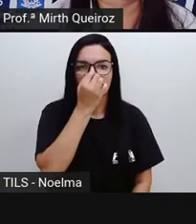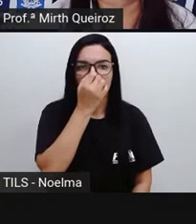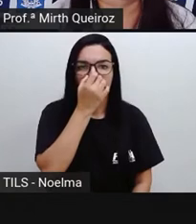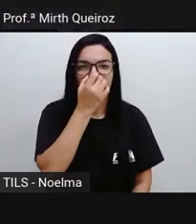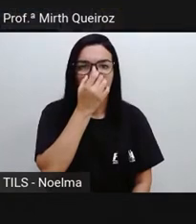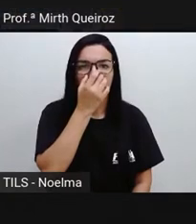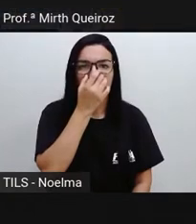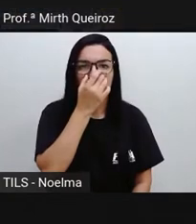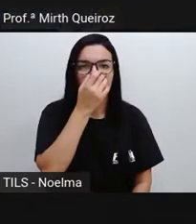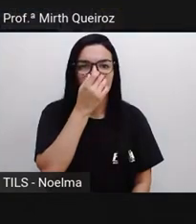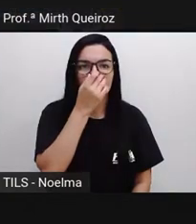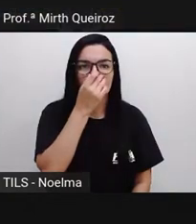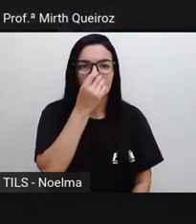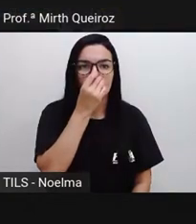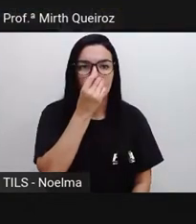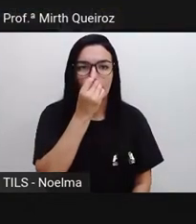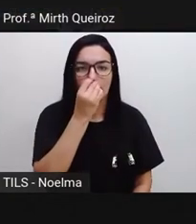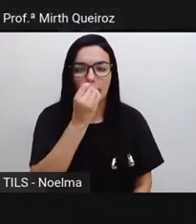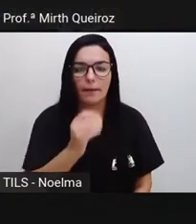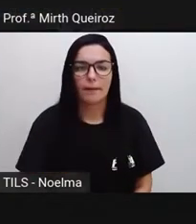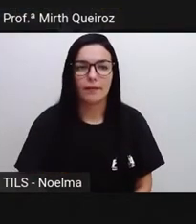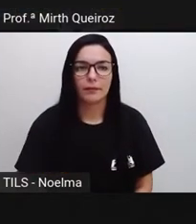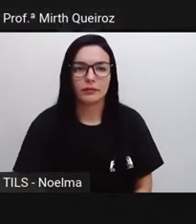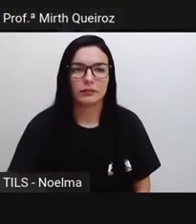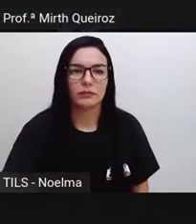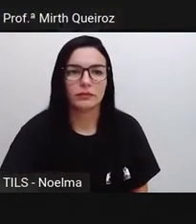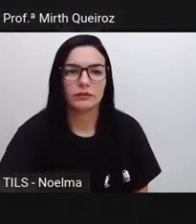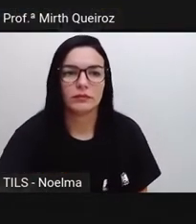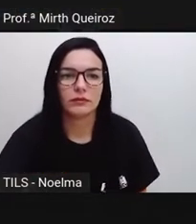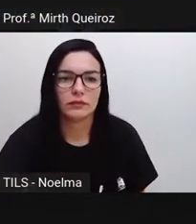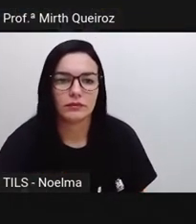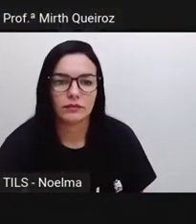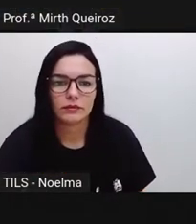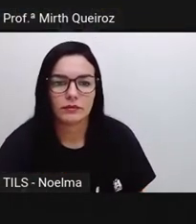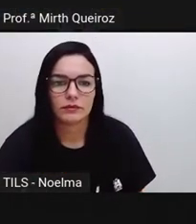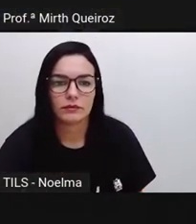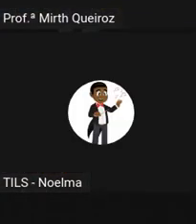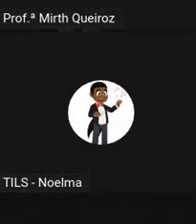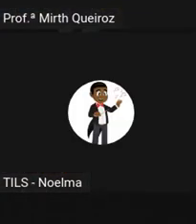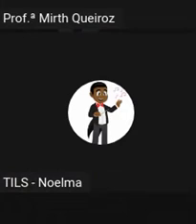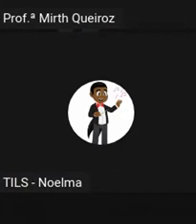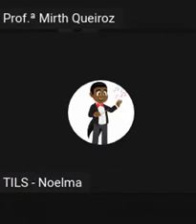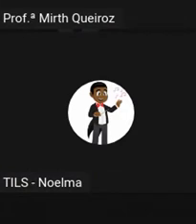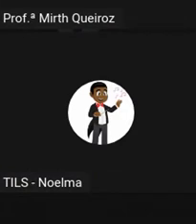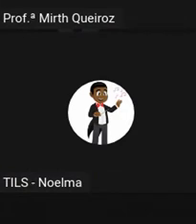tem os detalhes ao vivo para a gente, direto de São Paulo, é o repórter Pablo Mundim. Pablo, boa noite.